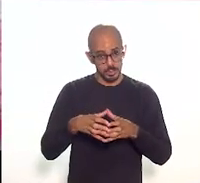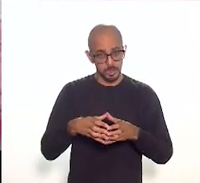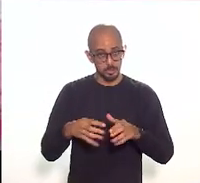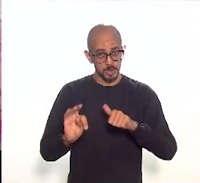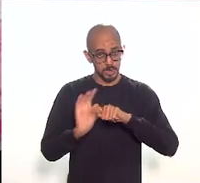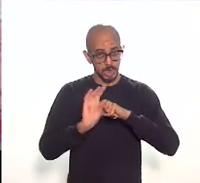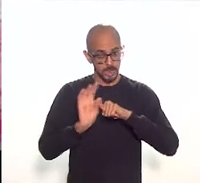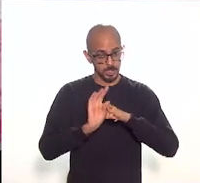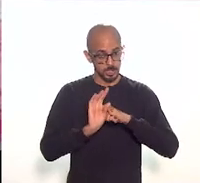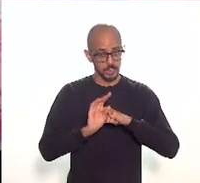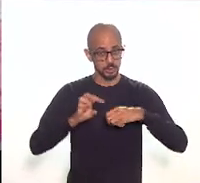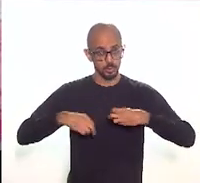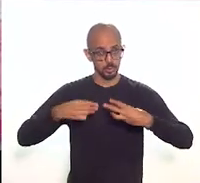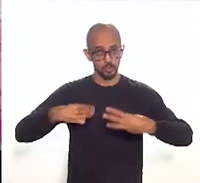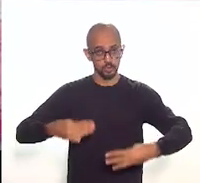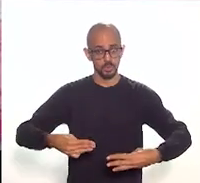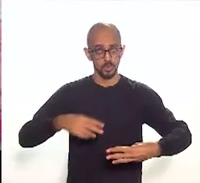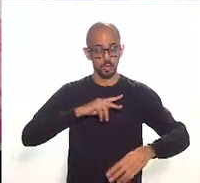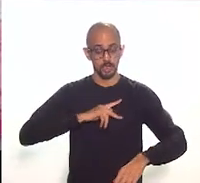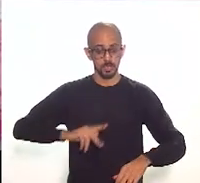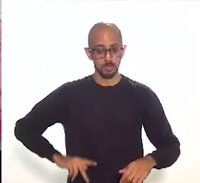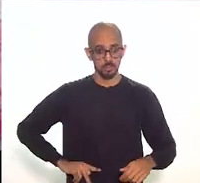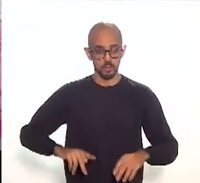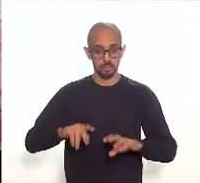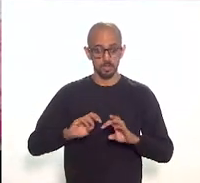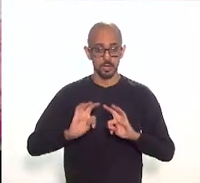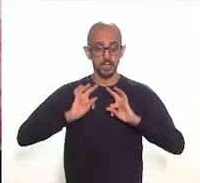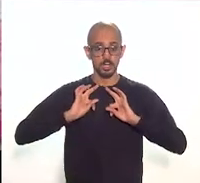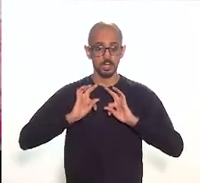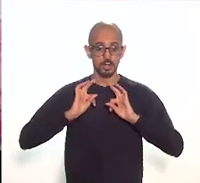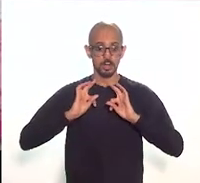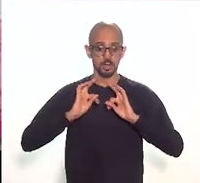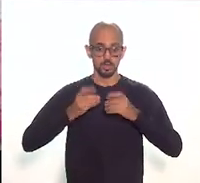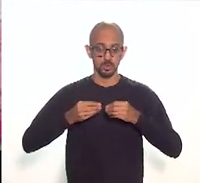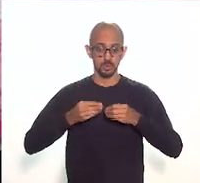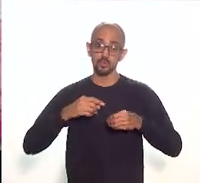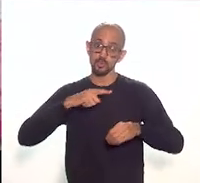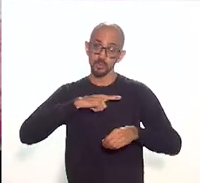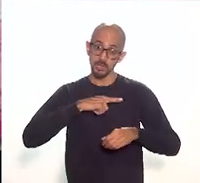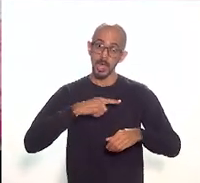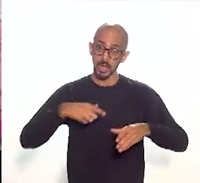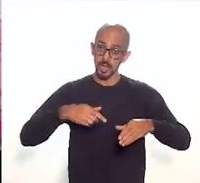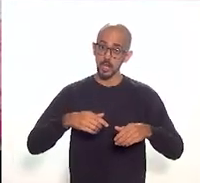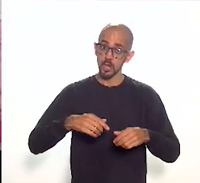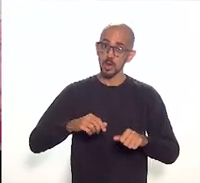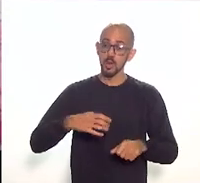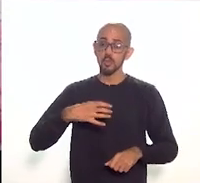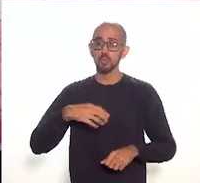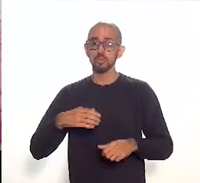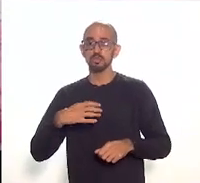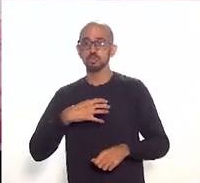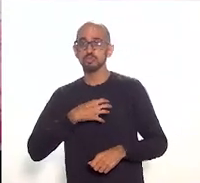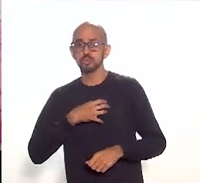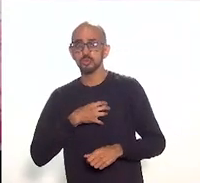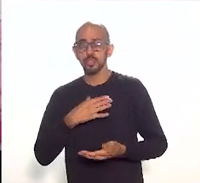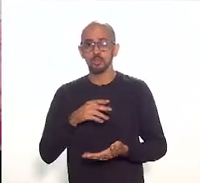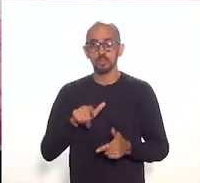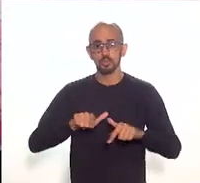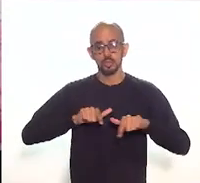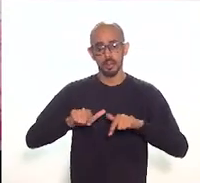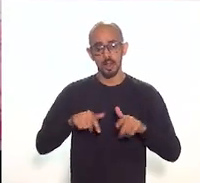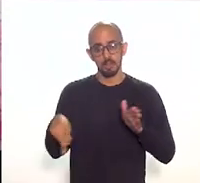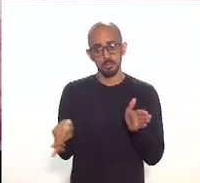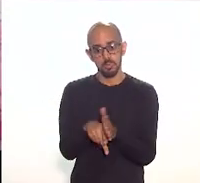República e outras instituições convidadas, sem pressa, no ritmo determinado por eles mesmos, deverão assumir a coordenação do Museu de